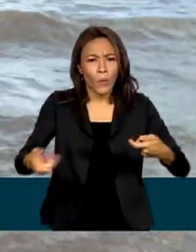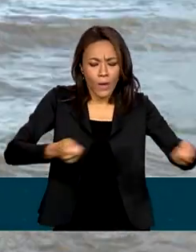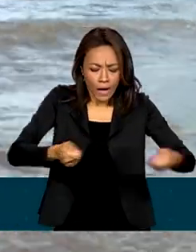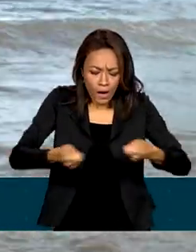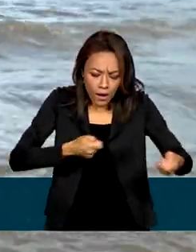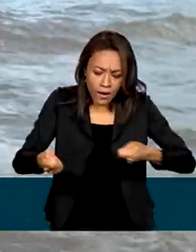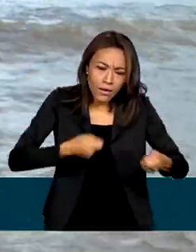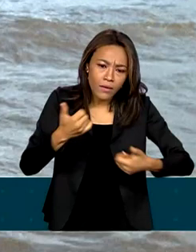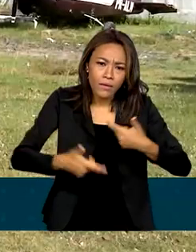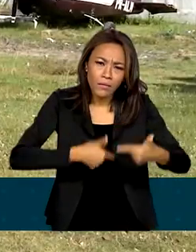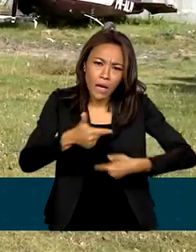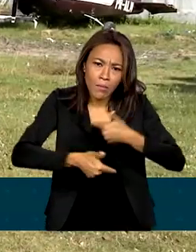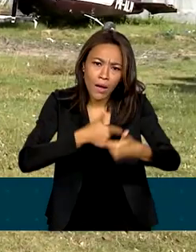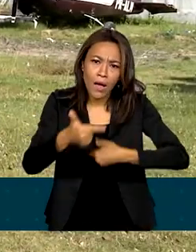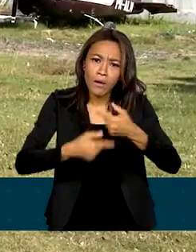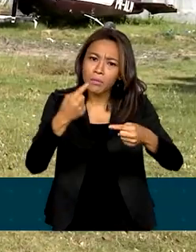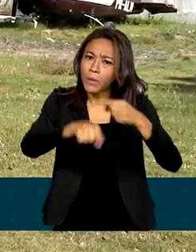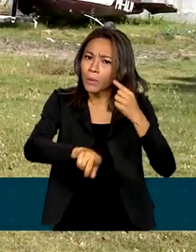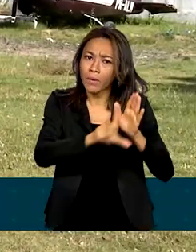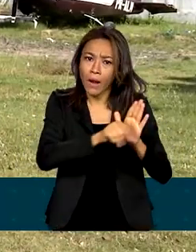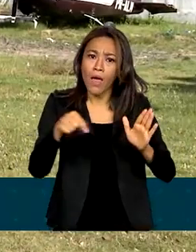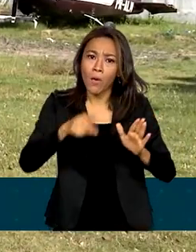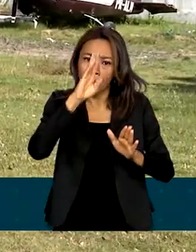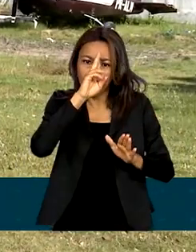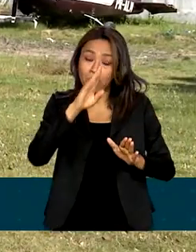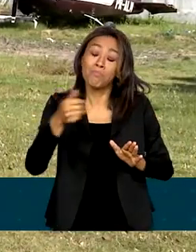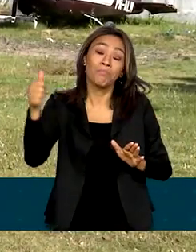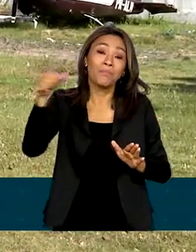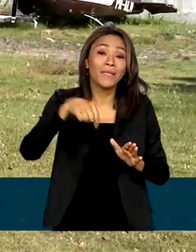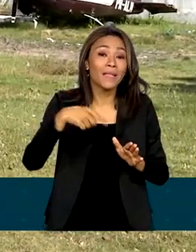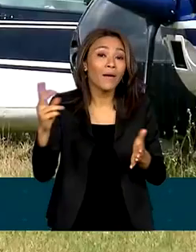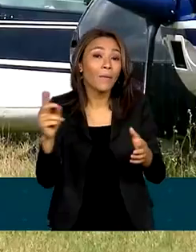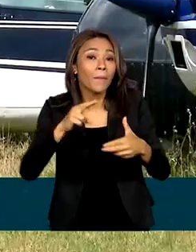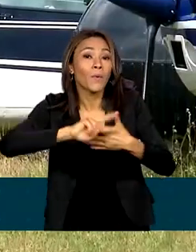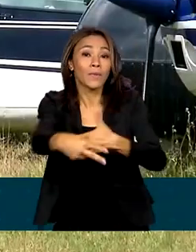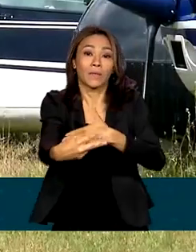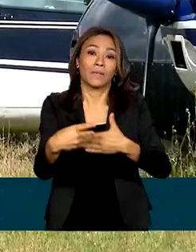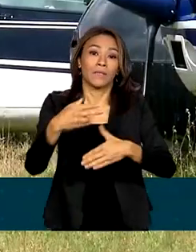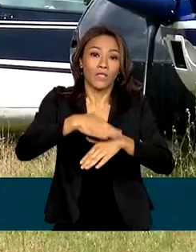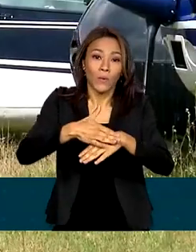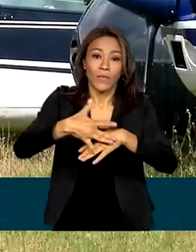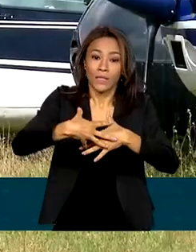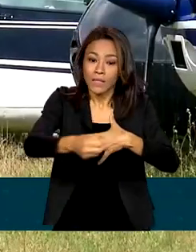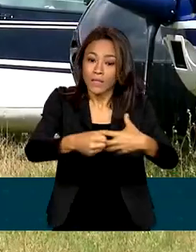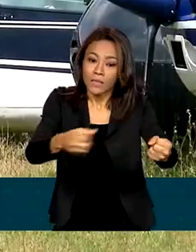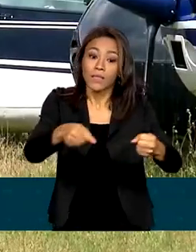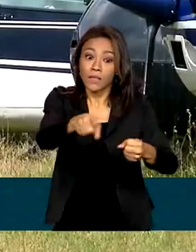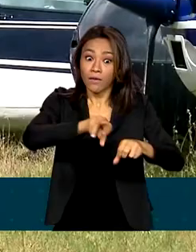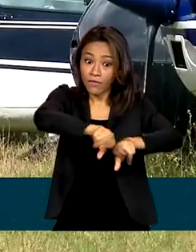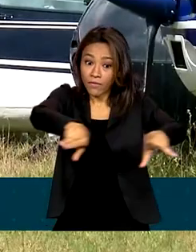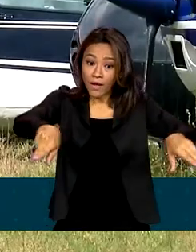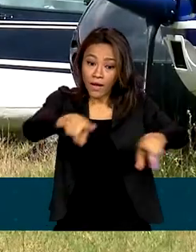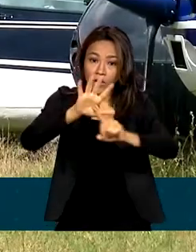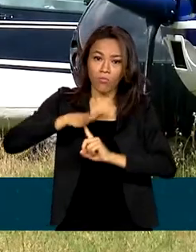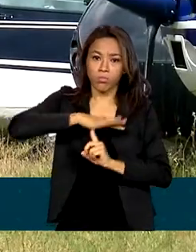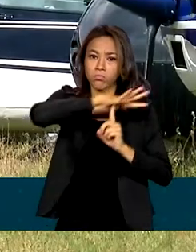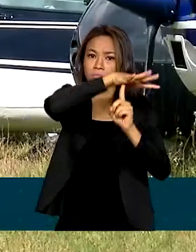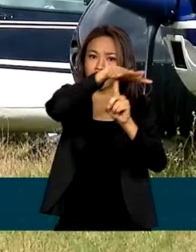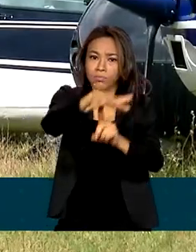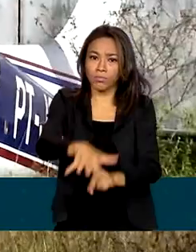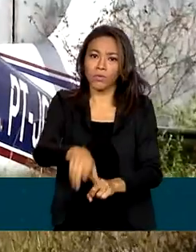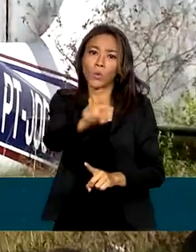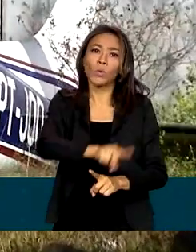doenças entre os indígenas. Em Boa Vista, no pátio da Polícia Federal, estão diversas aeronaves usadas pelos